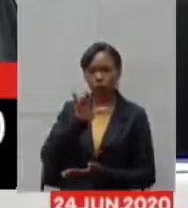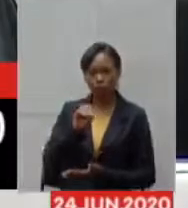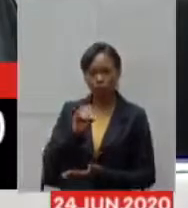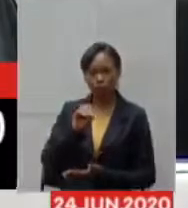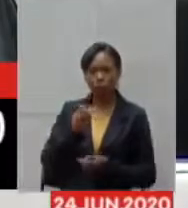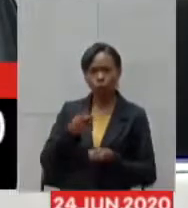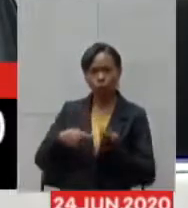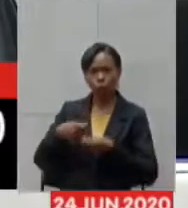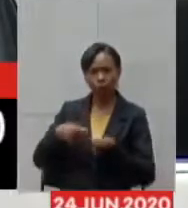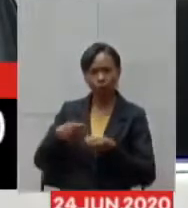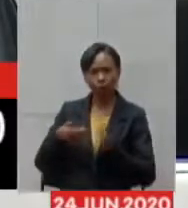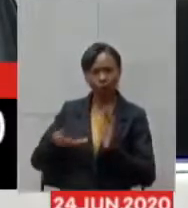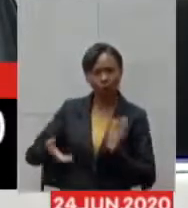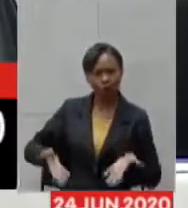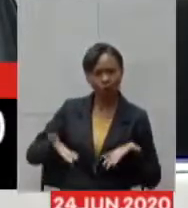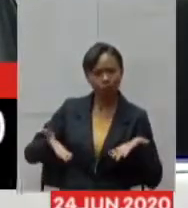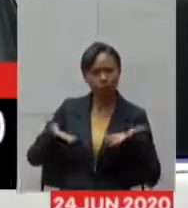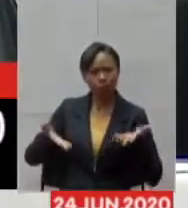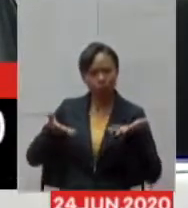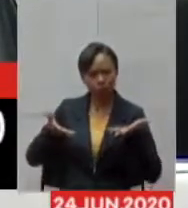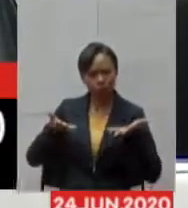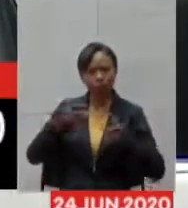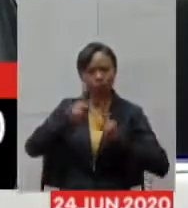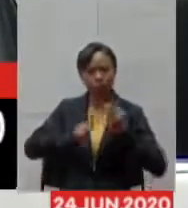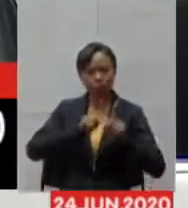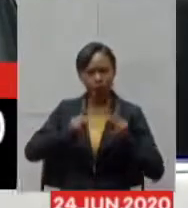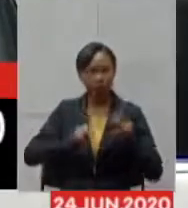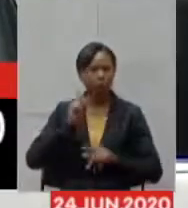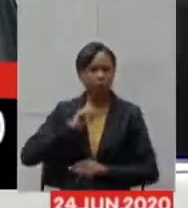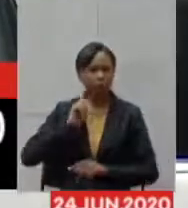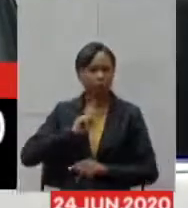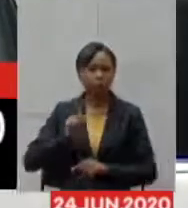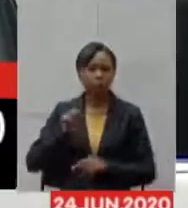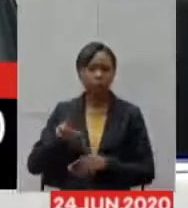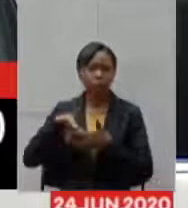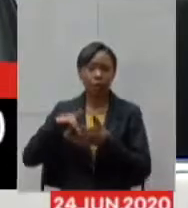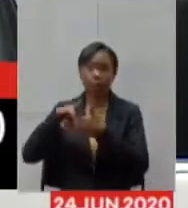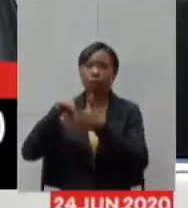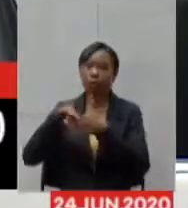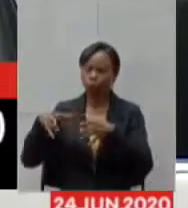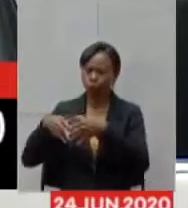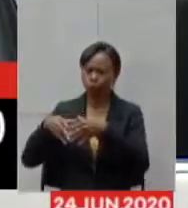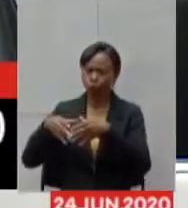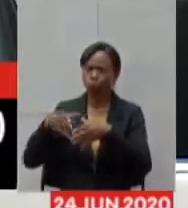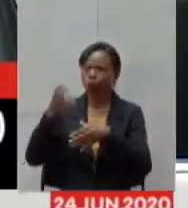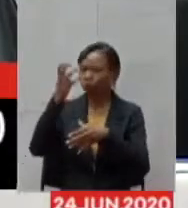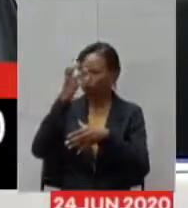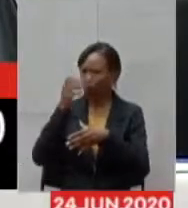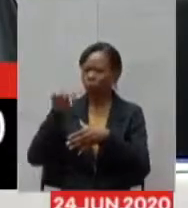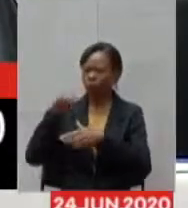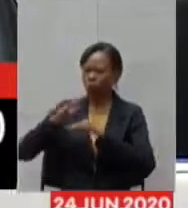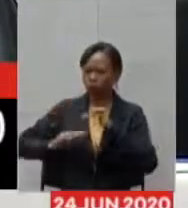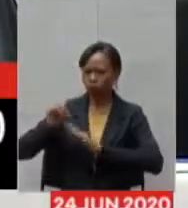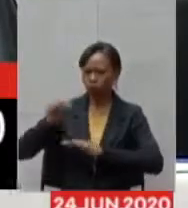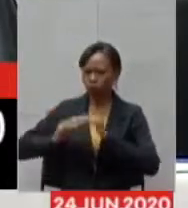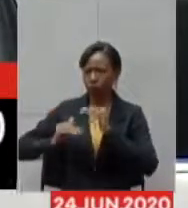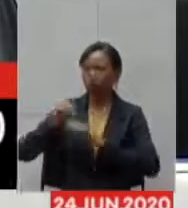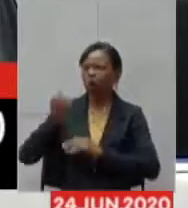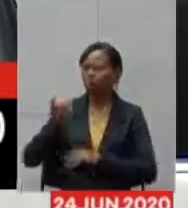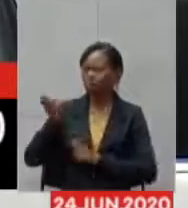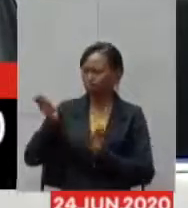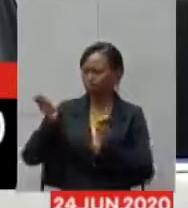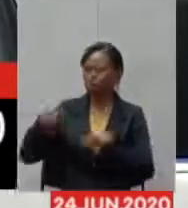eleva Minas Gerais, esse jornal comandado por uma equipe séria, que tem várias pessoas com muita